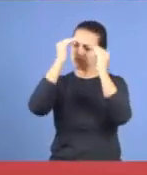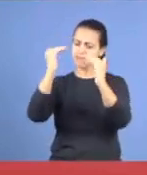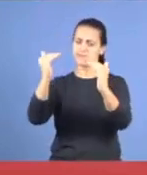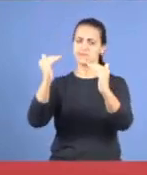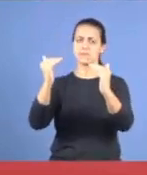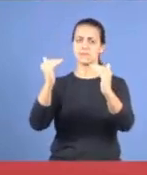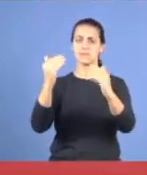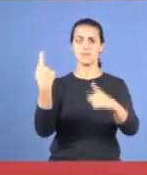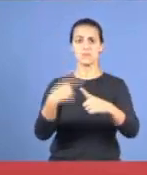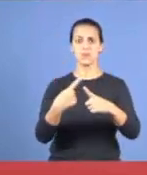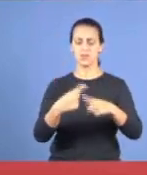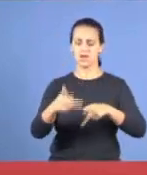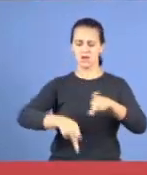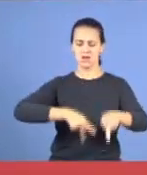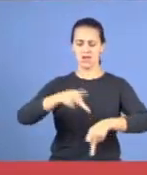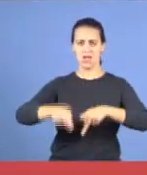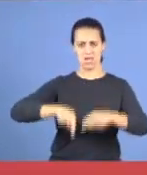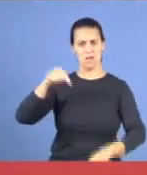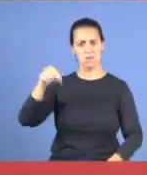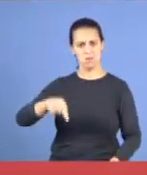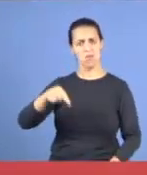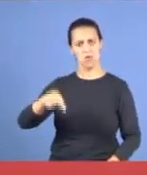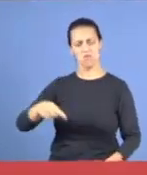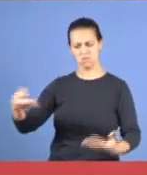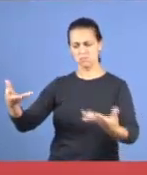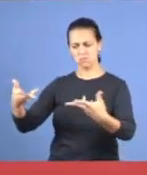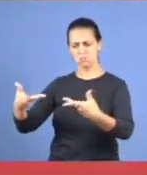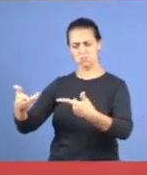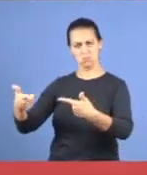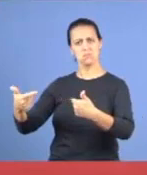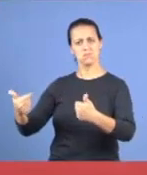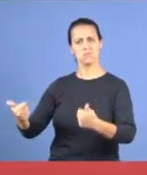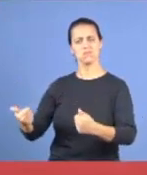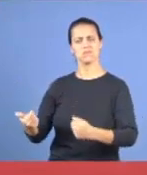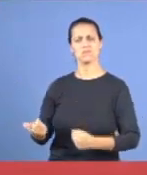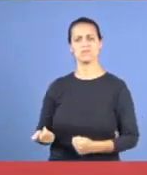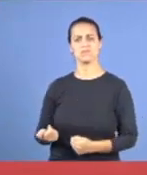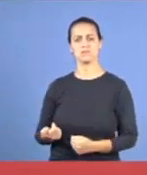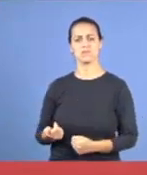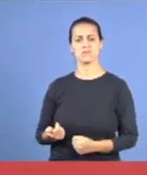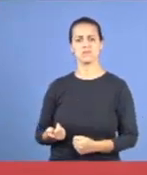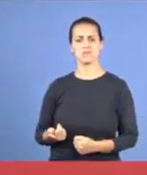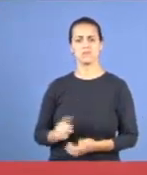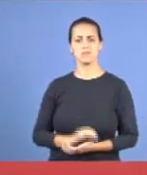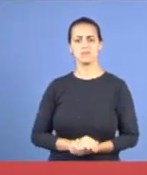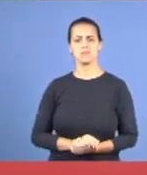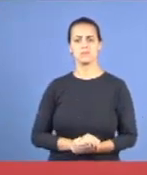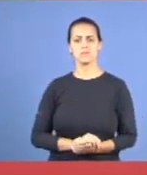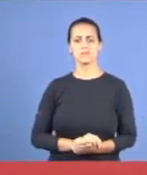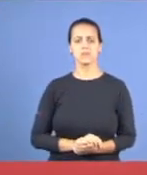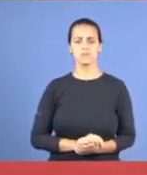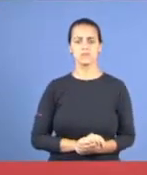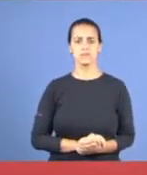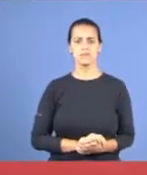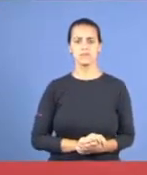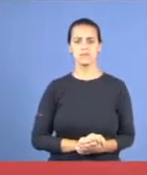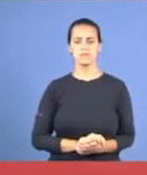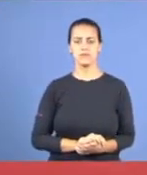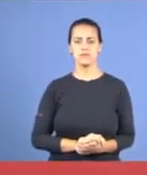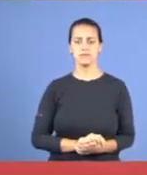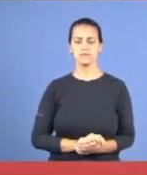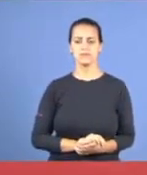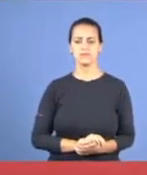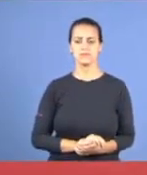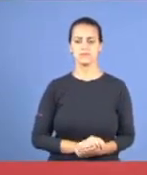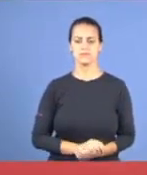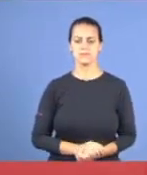o nosso povo é digno, nós estamos falando isso, são certos comentários, são exceções, é claro, não é,